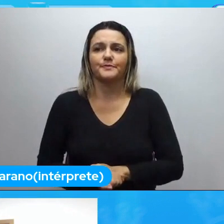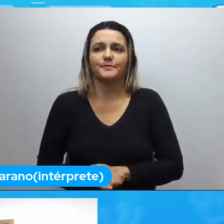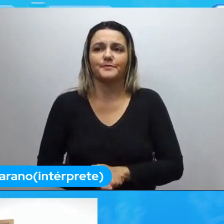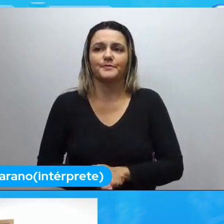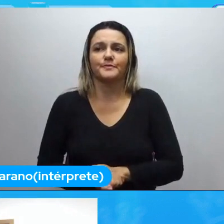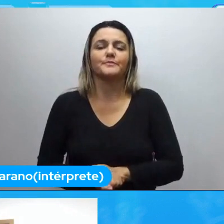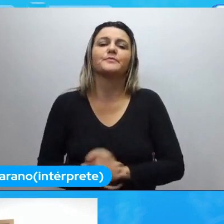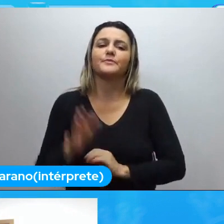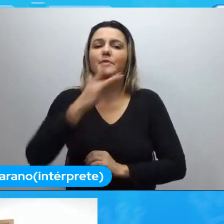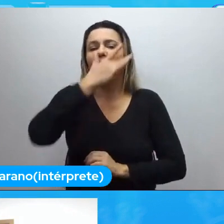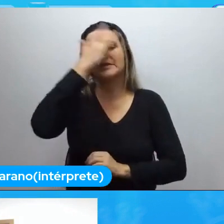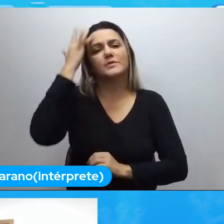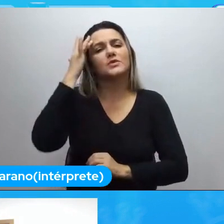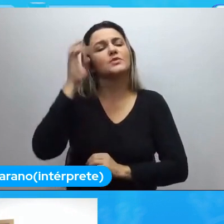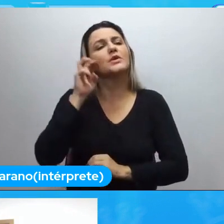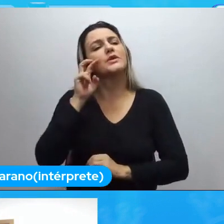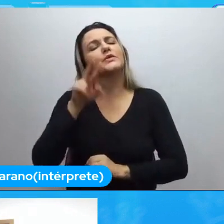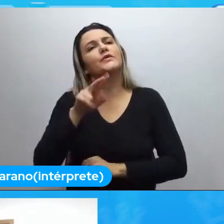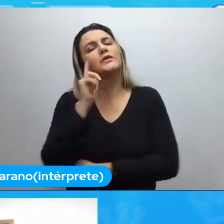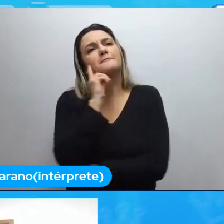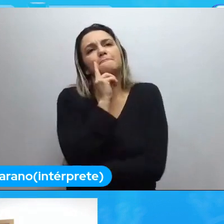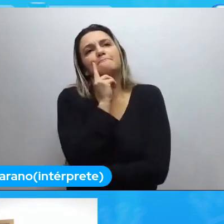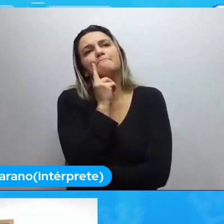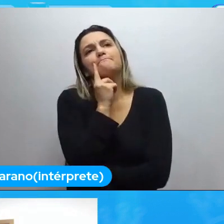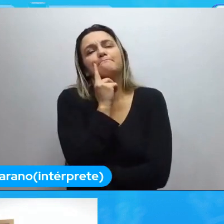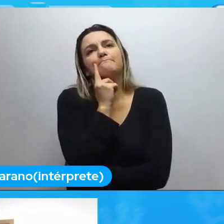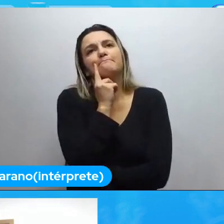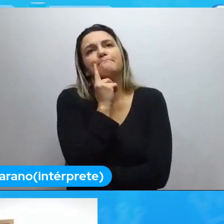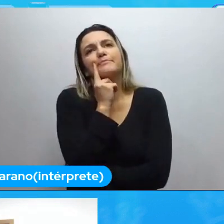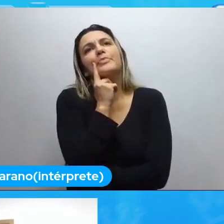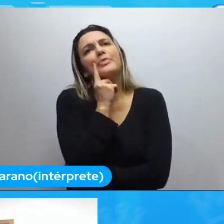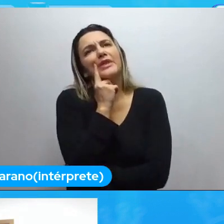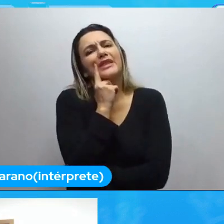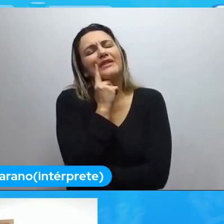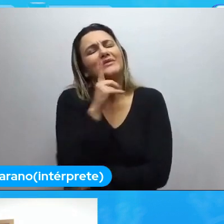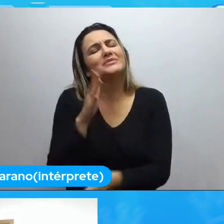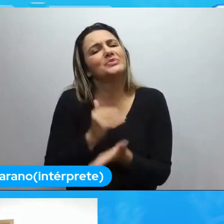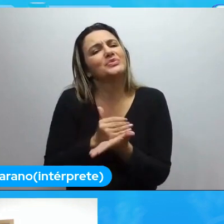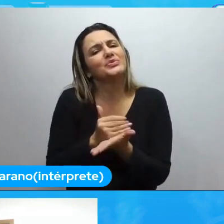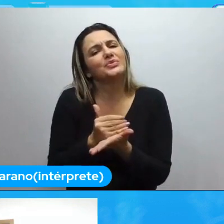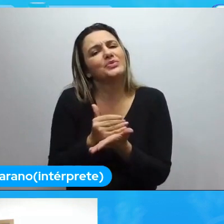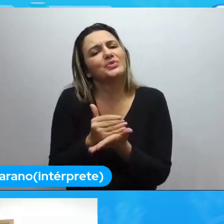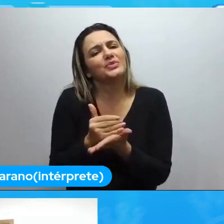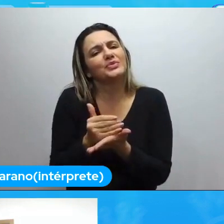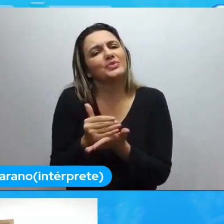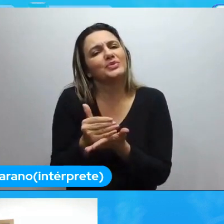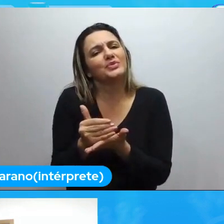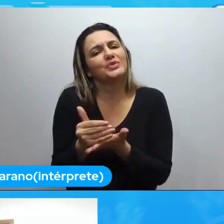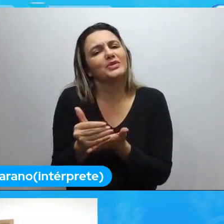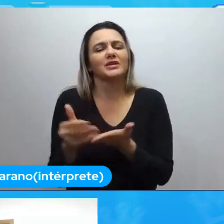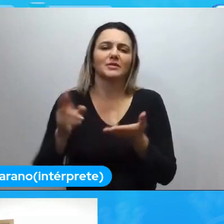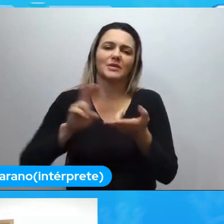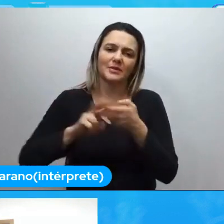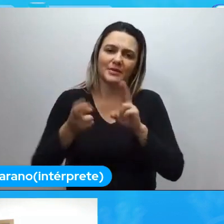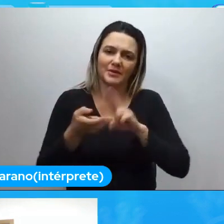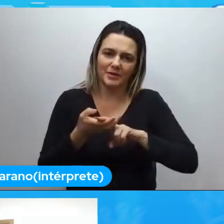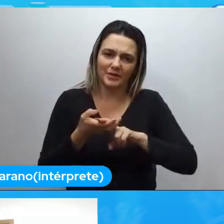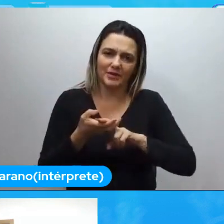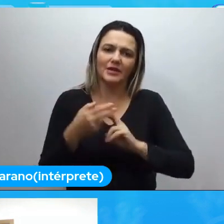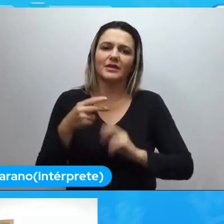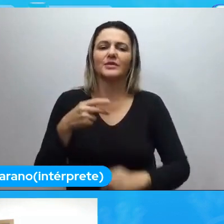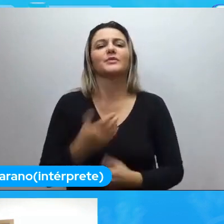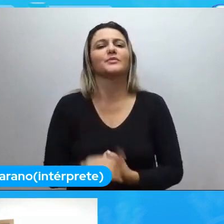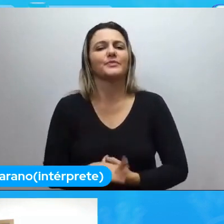As pessoas que eu vi lá. Mesmo não tendo... Estava muito no iniciozinho da AfroPython, assim, pelo menos do meu conhecimento em relação à AfroPython.